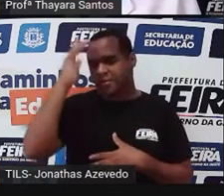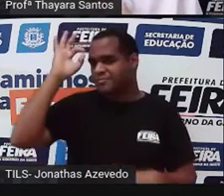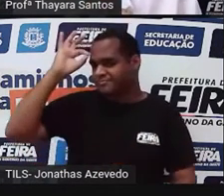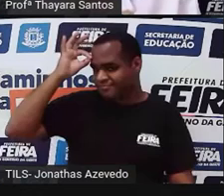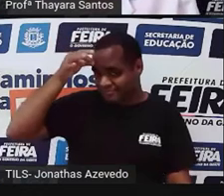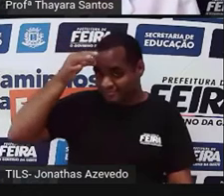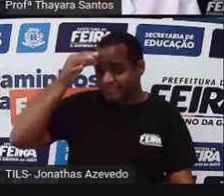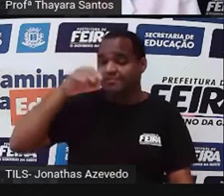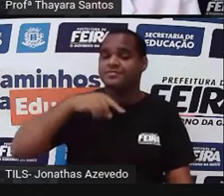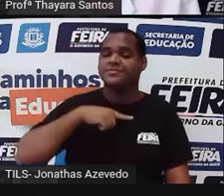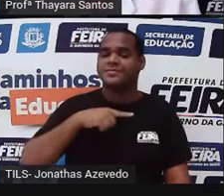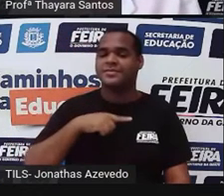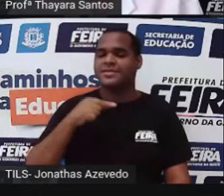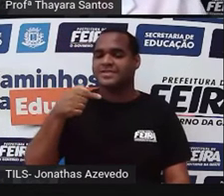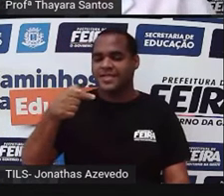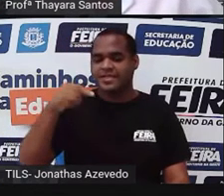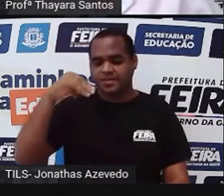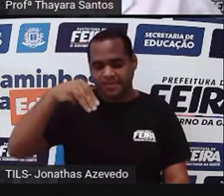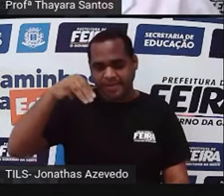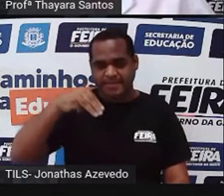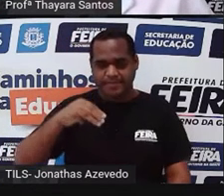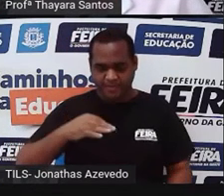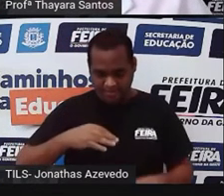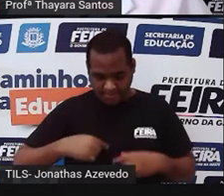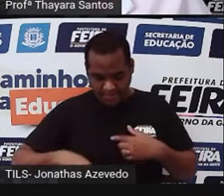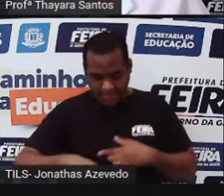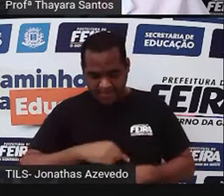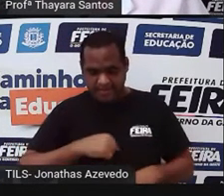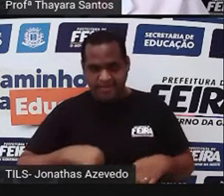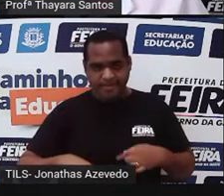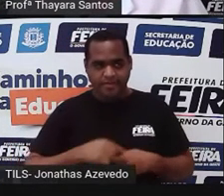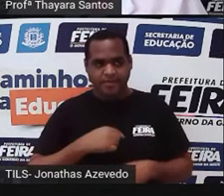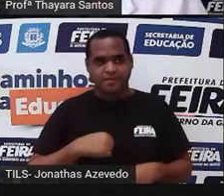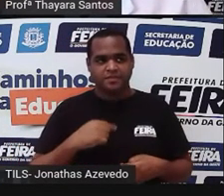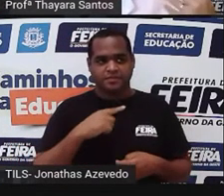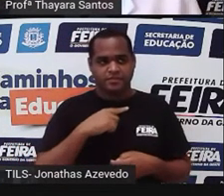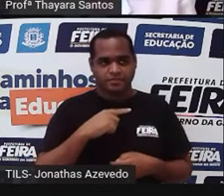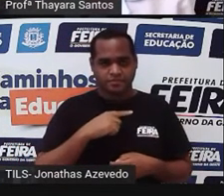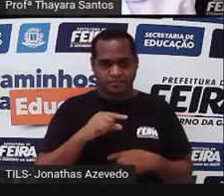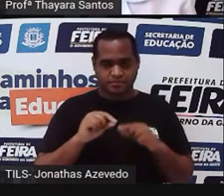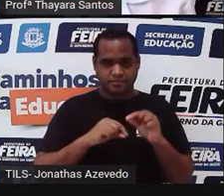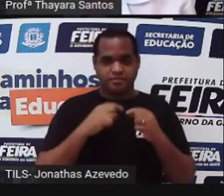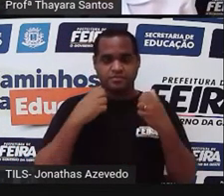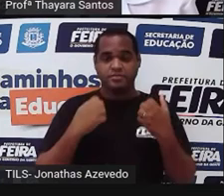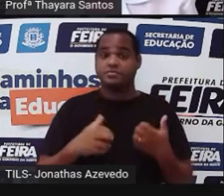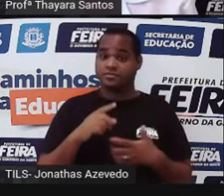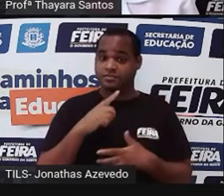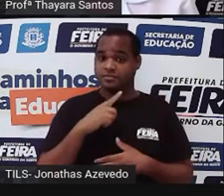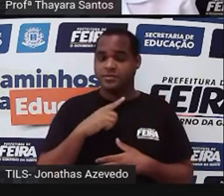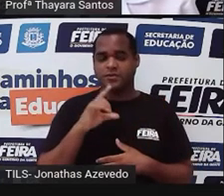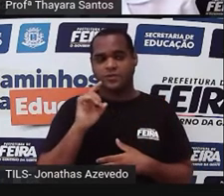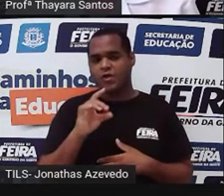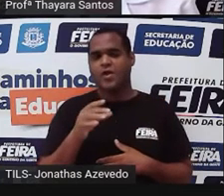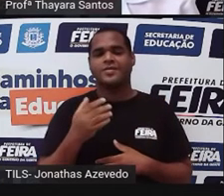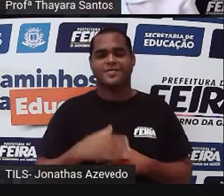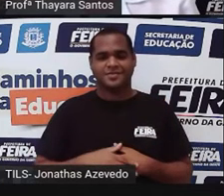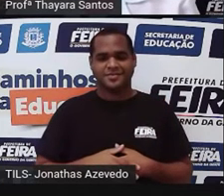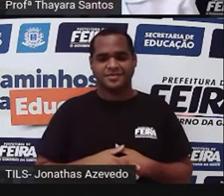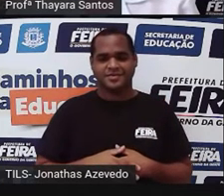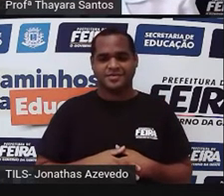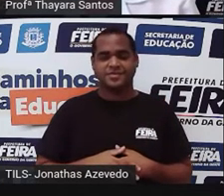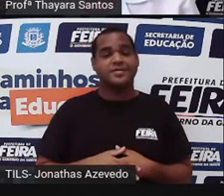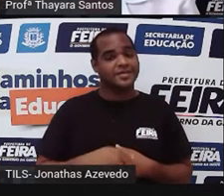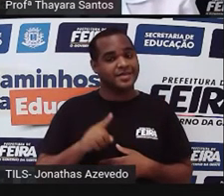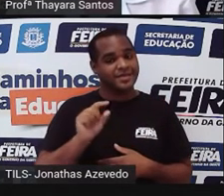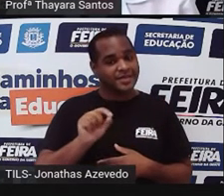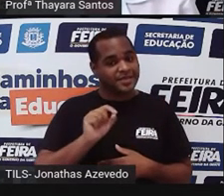metros enrolado dentro da barriga só do intestino delgado. Então, é isso aí, gente. Então, esse intestino delgado está